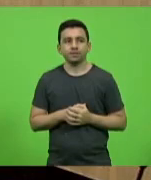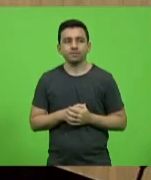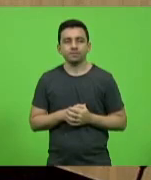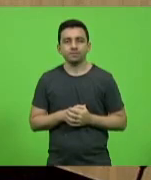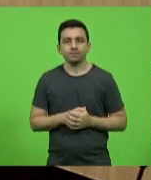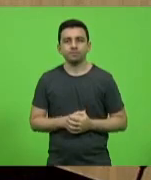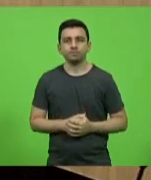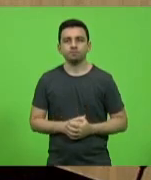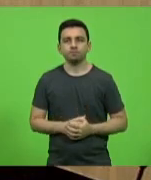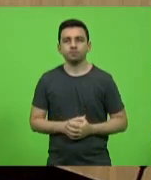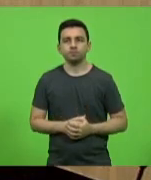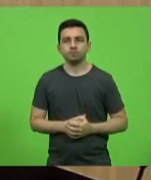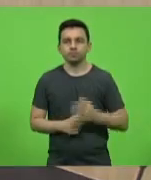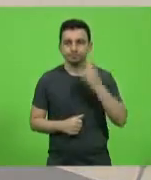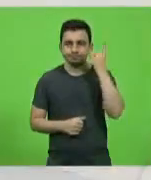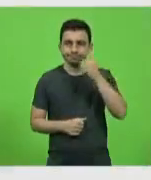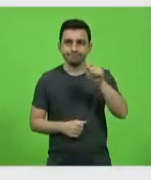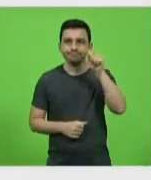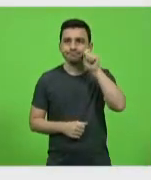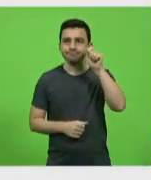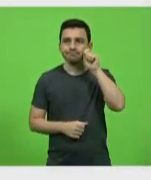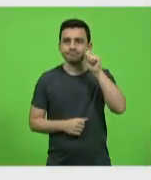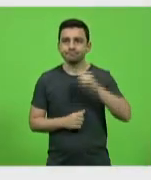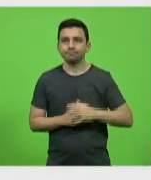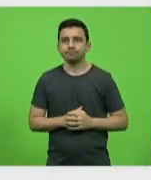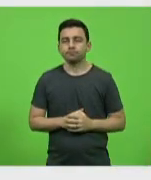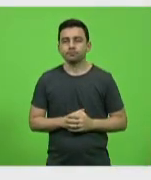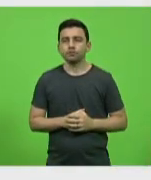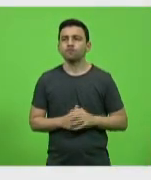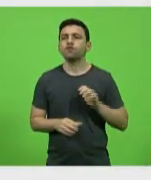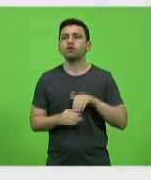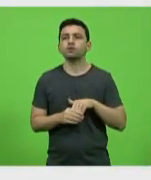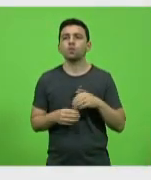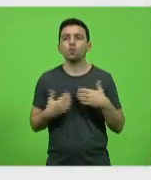Deputada Ada De Luca, como vota?